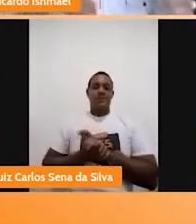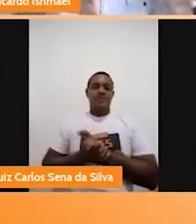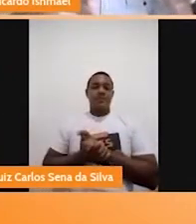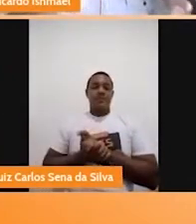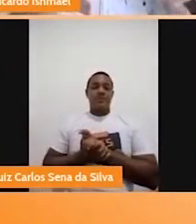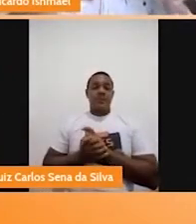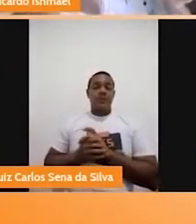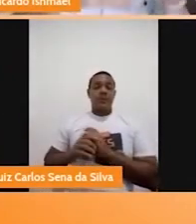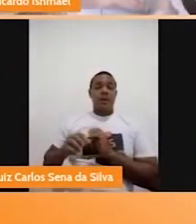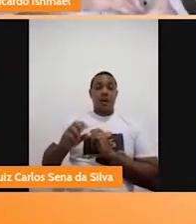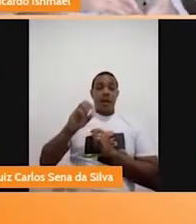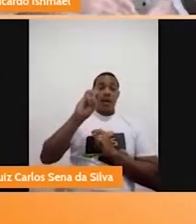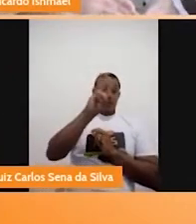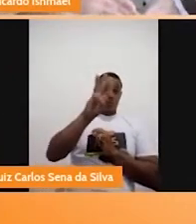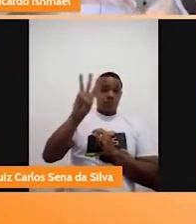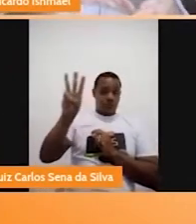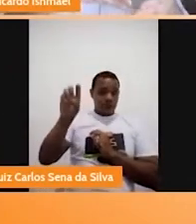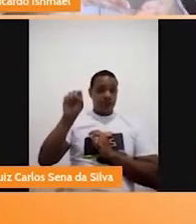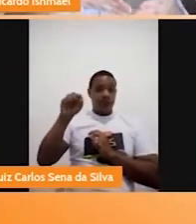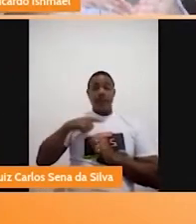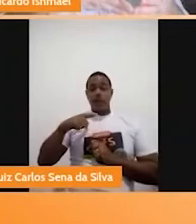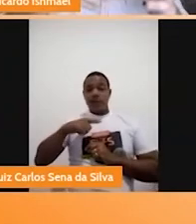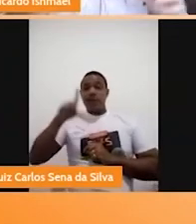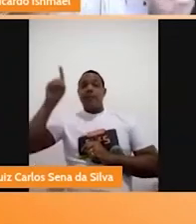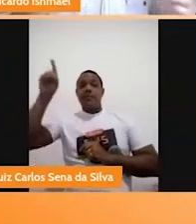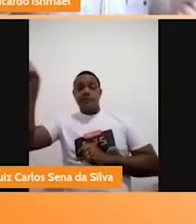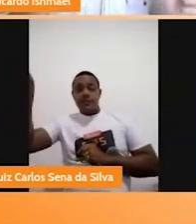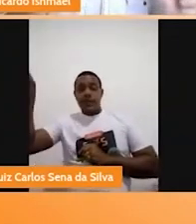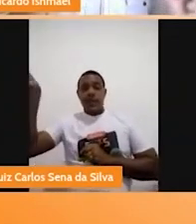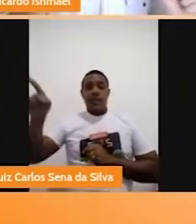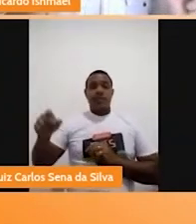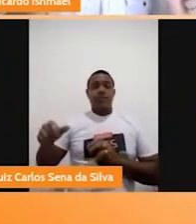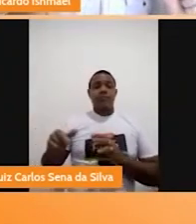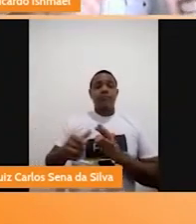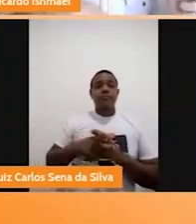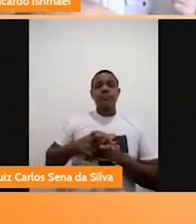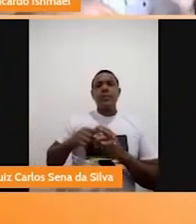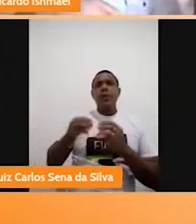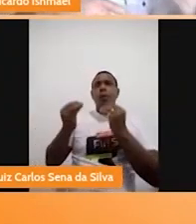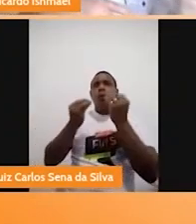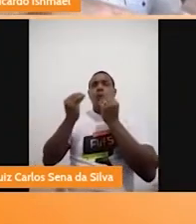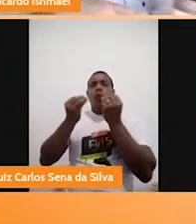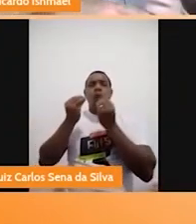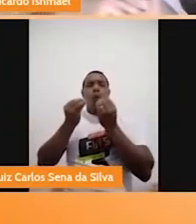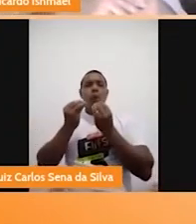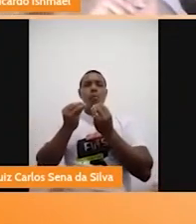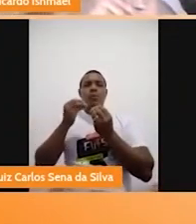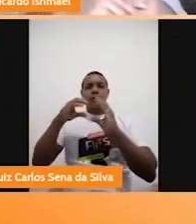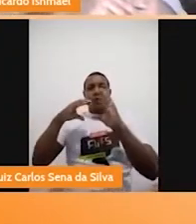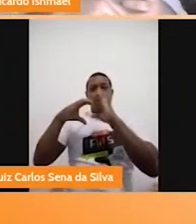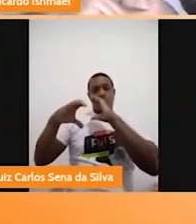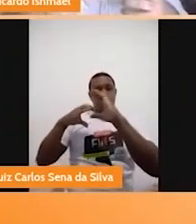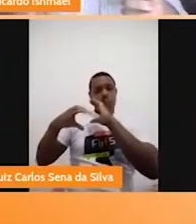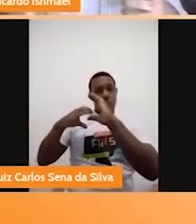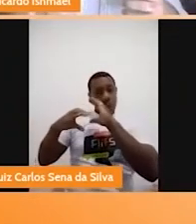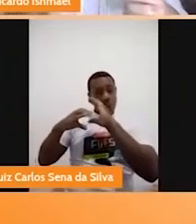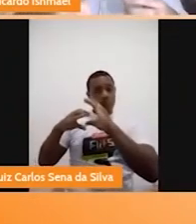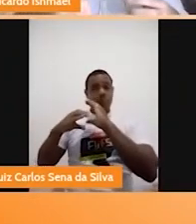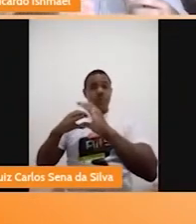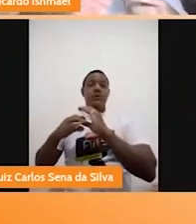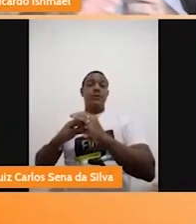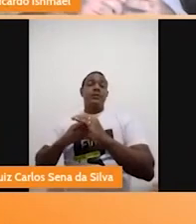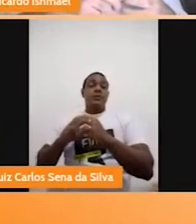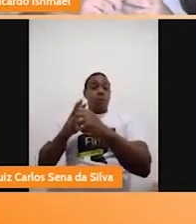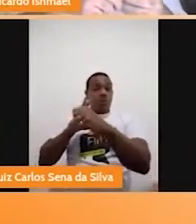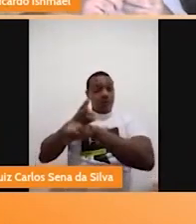próprio site que eu me referi, o mojubareditora.com.br, tem os canais de comunicação. Tem o WhatsApp, tem o